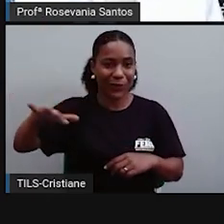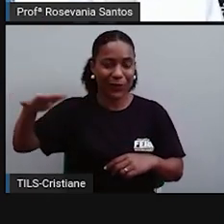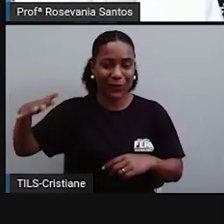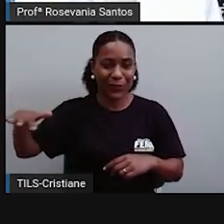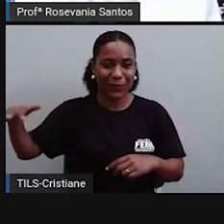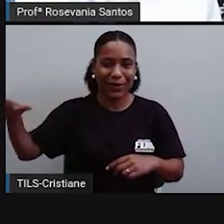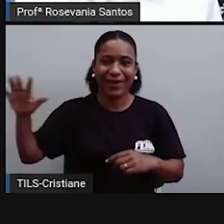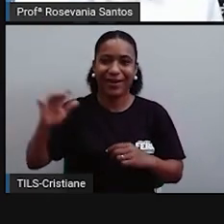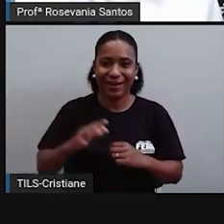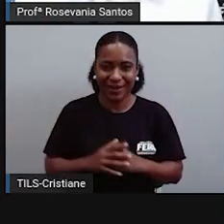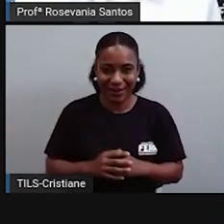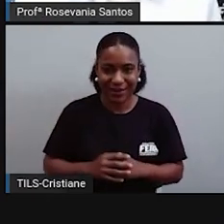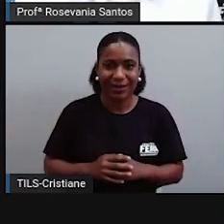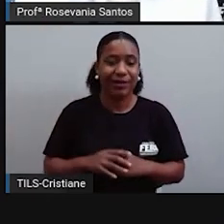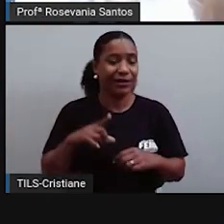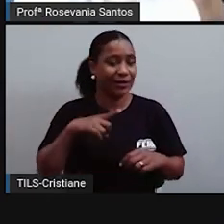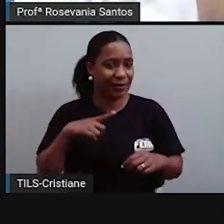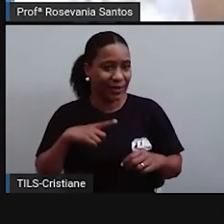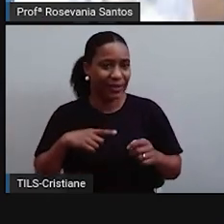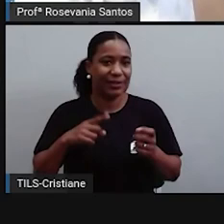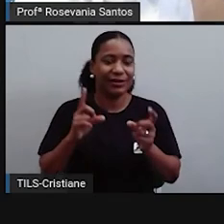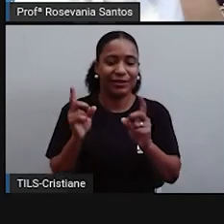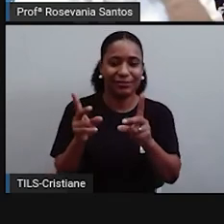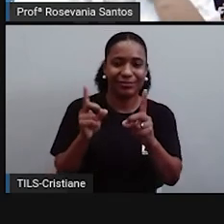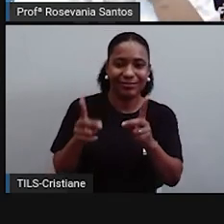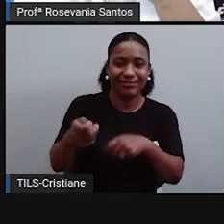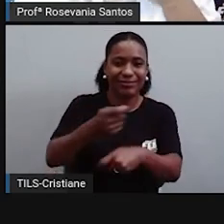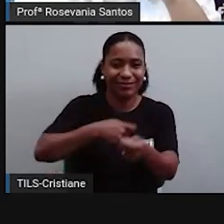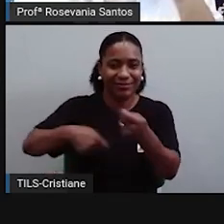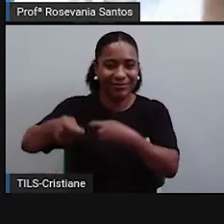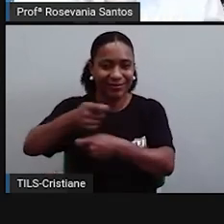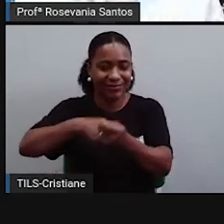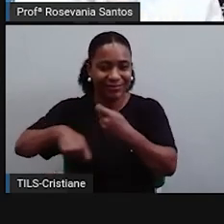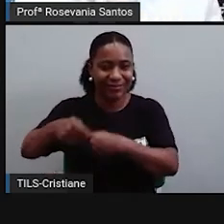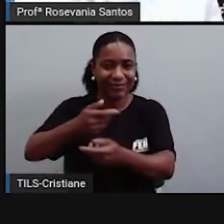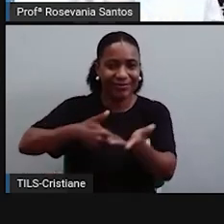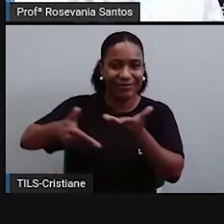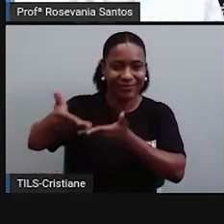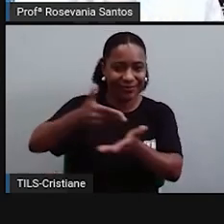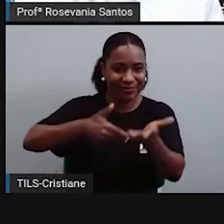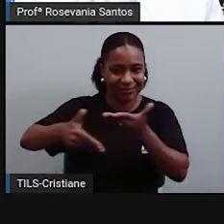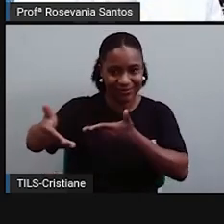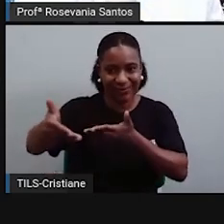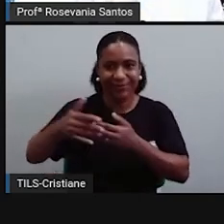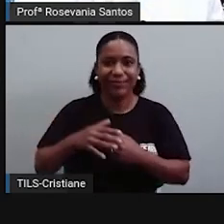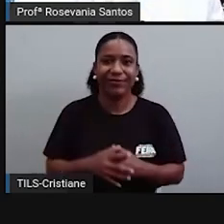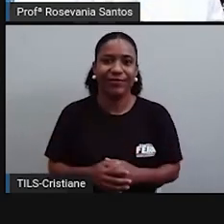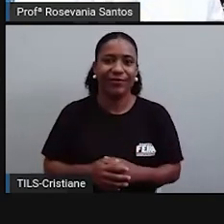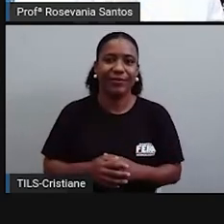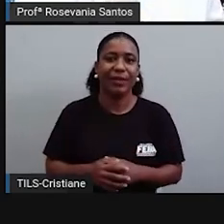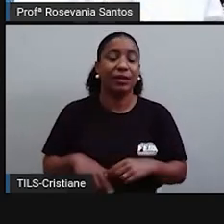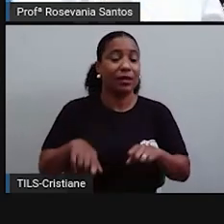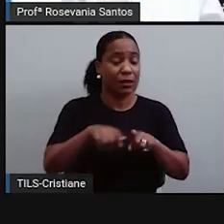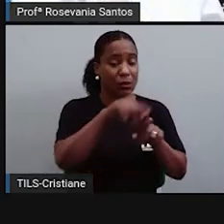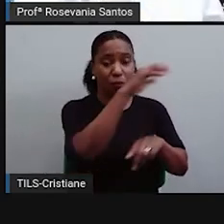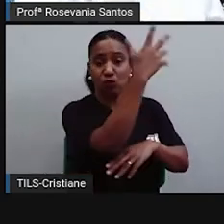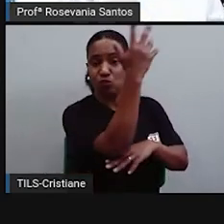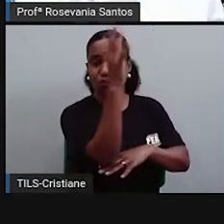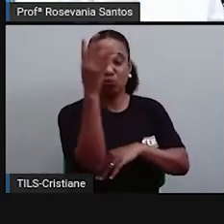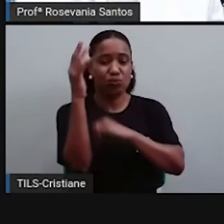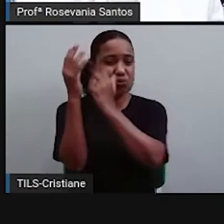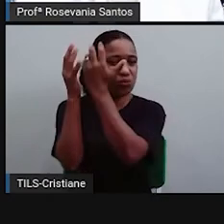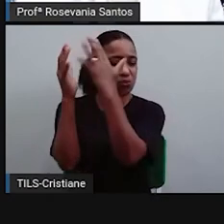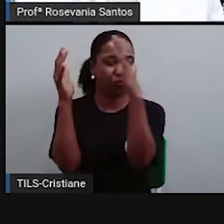também tinha a prática do escândalo. Porque, quando você troca uma mercadoria por outra que você está precisando ali. Houve a devastação também